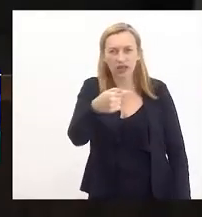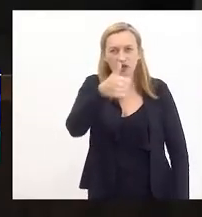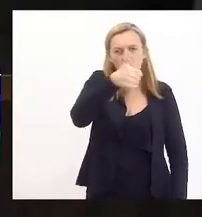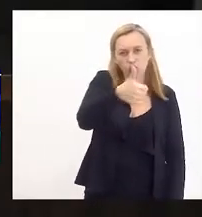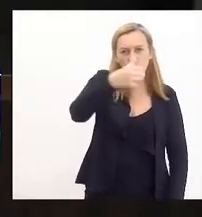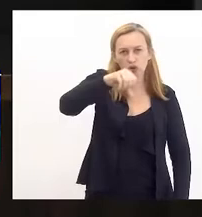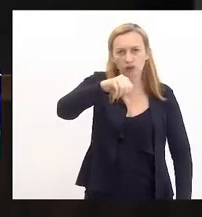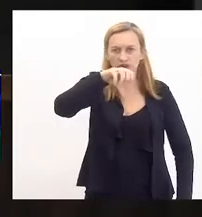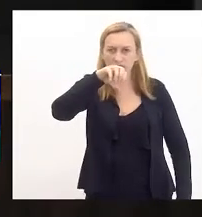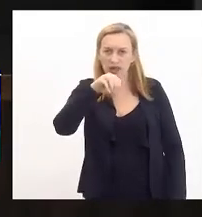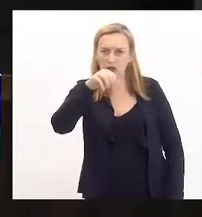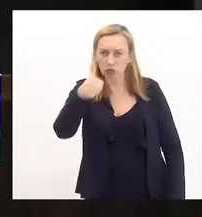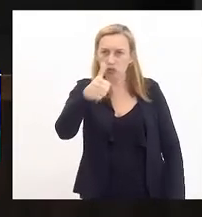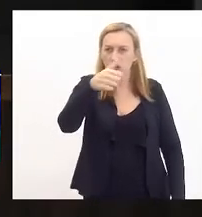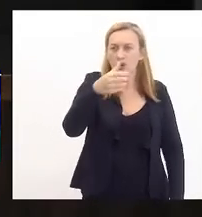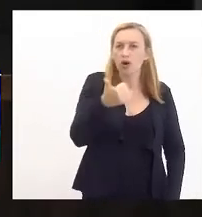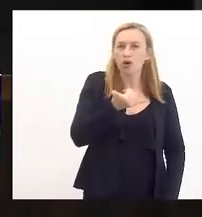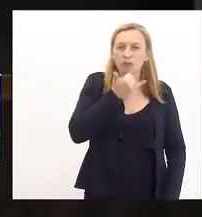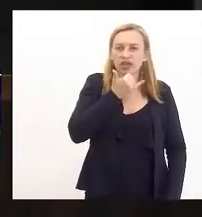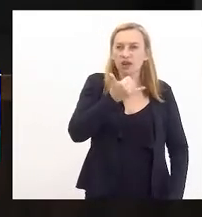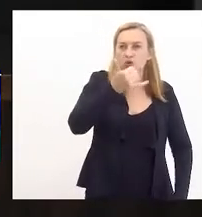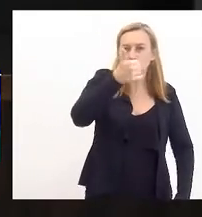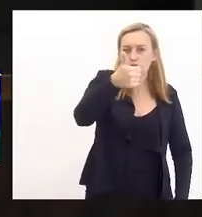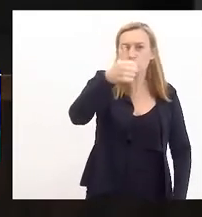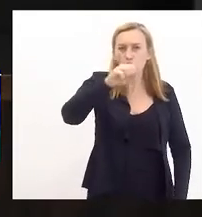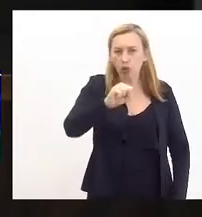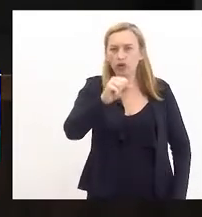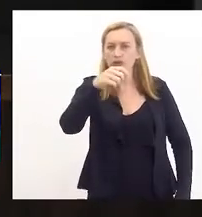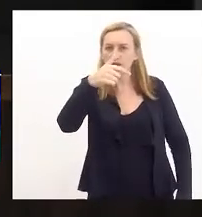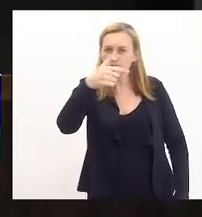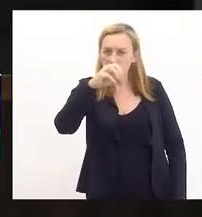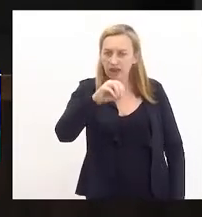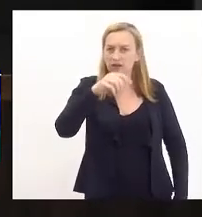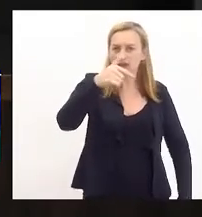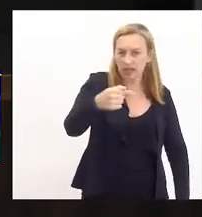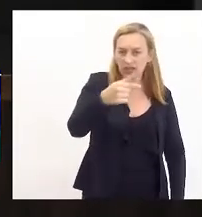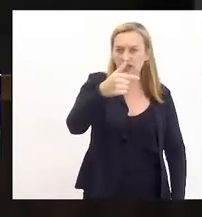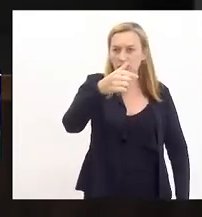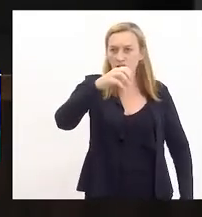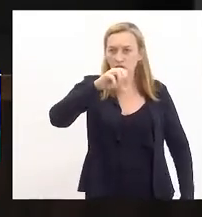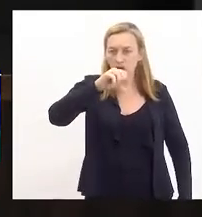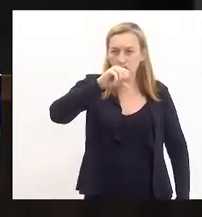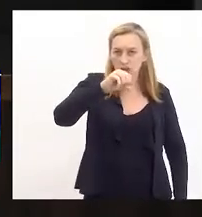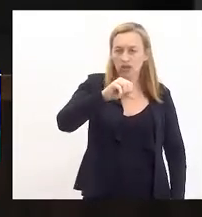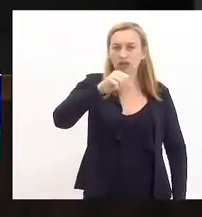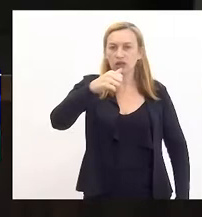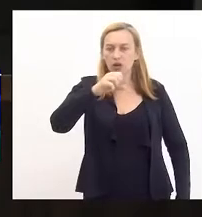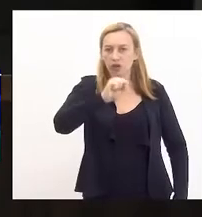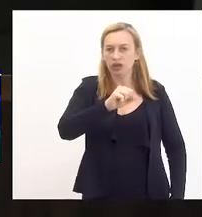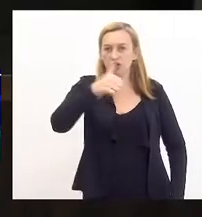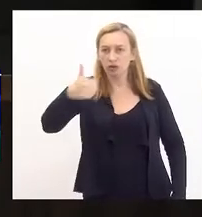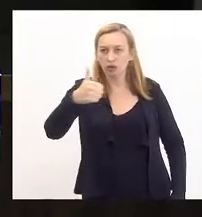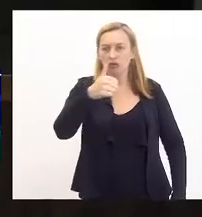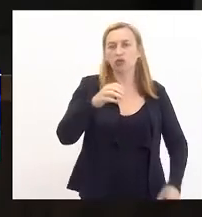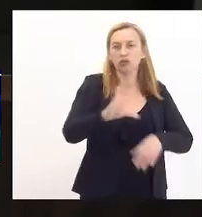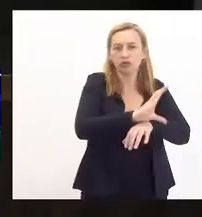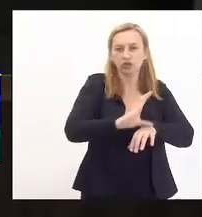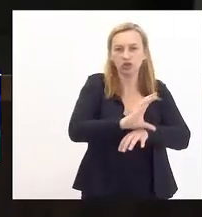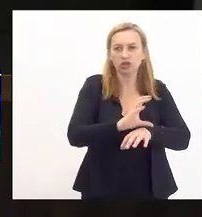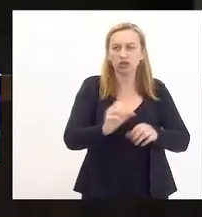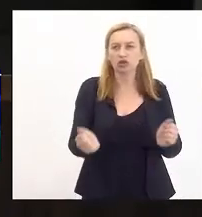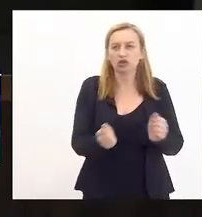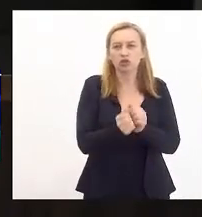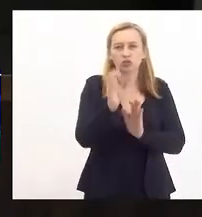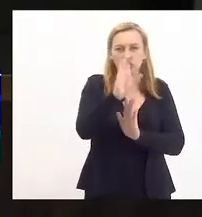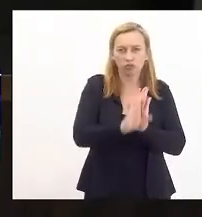690-83. Pareceres da Comissão de Constituição dito pela constitucionalidade com